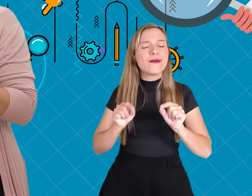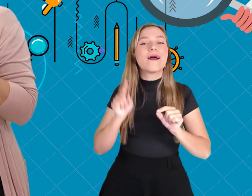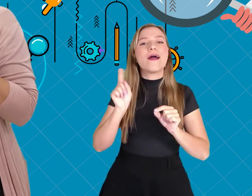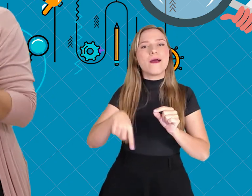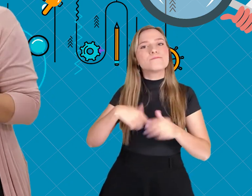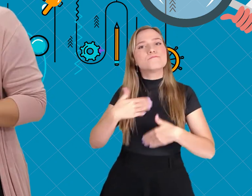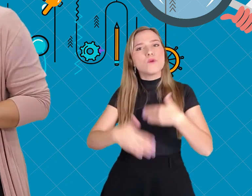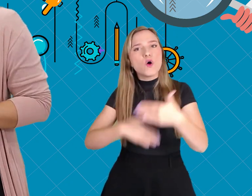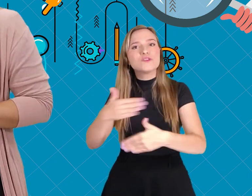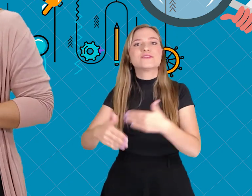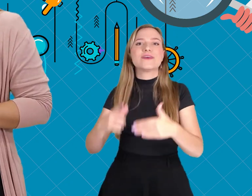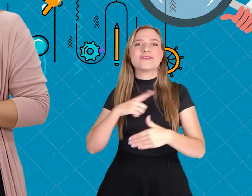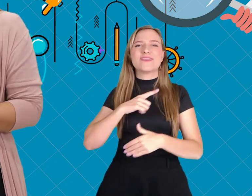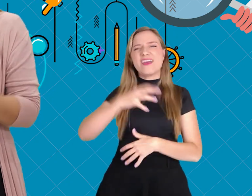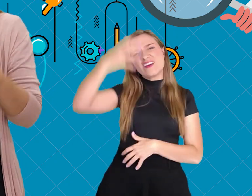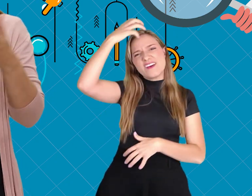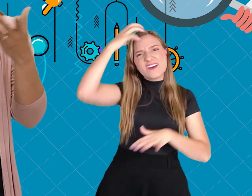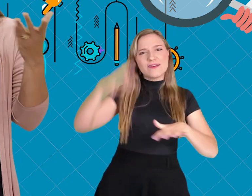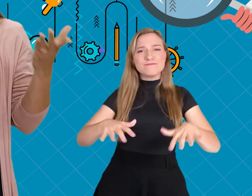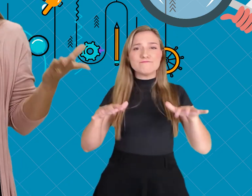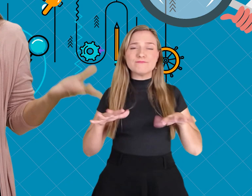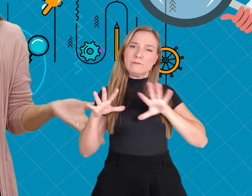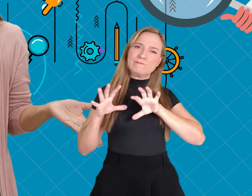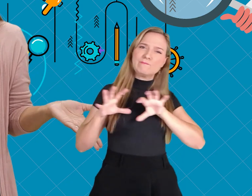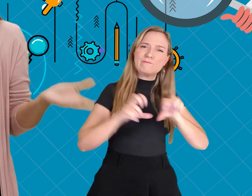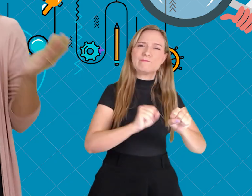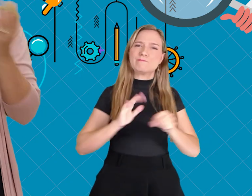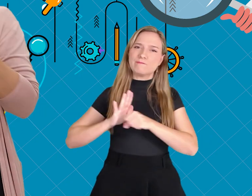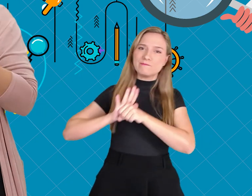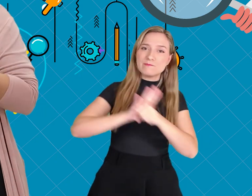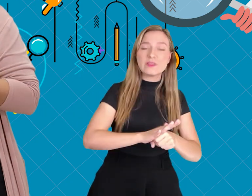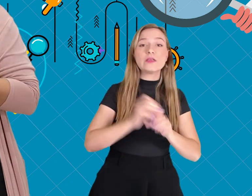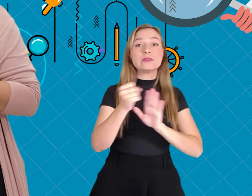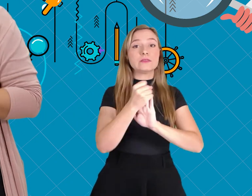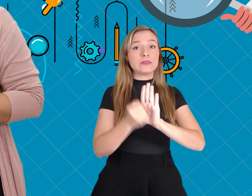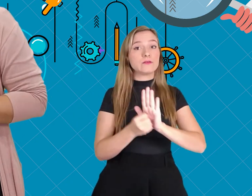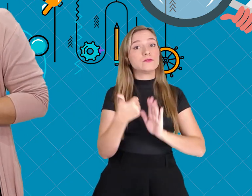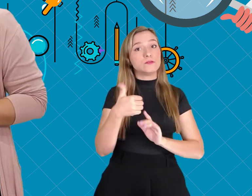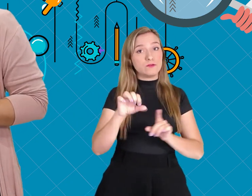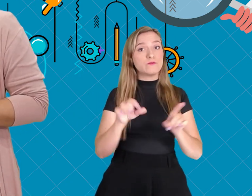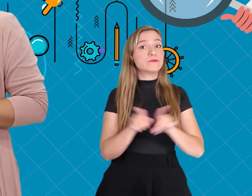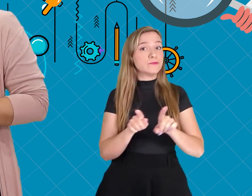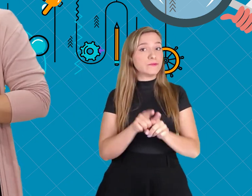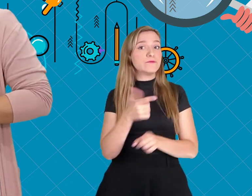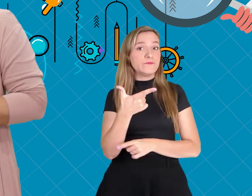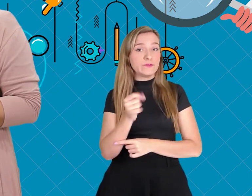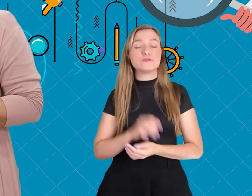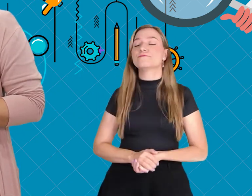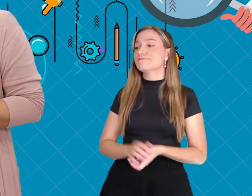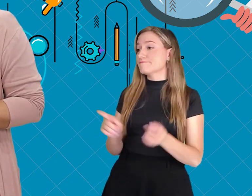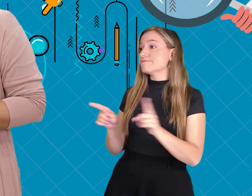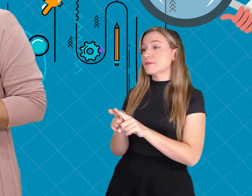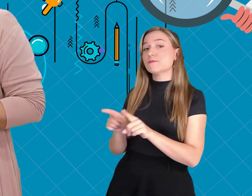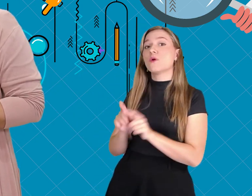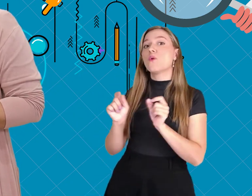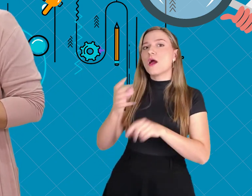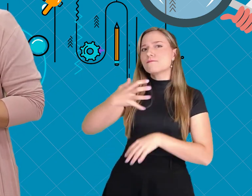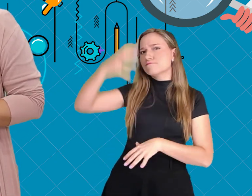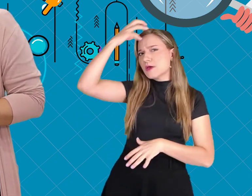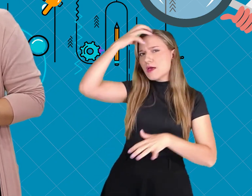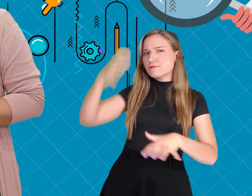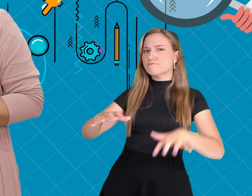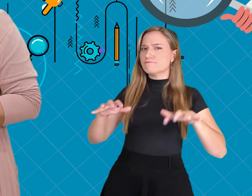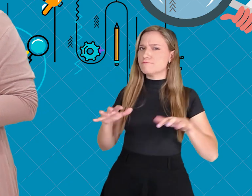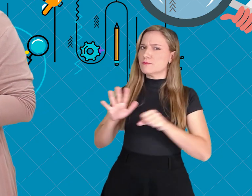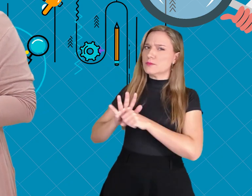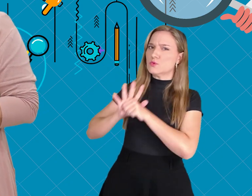decorrentes dos processos de imperialistas no século XIX e XX. E vale lembrar,